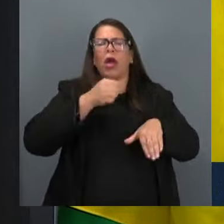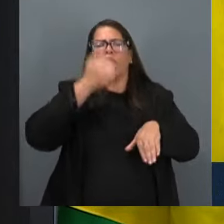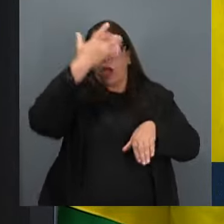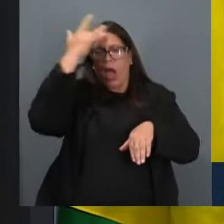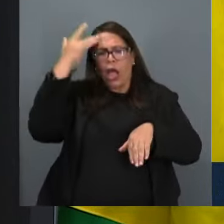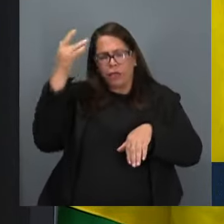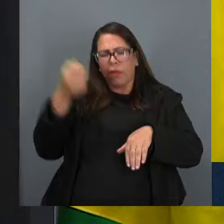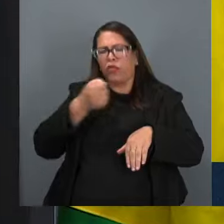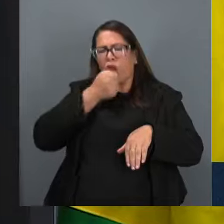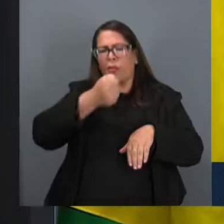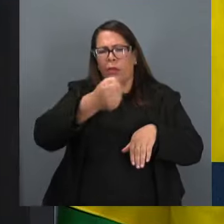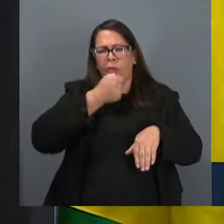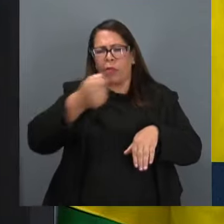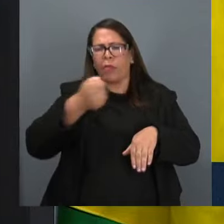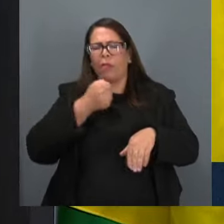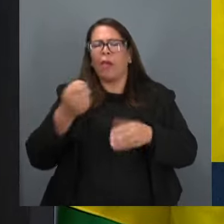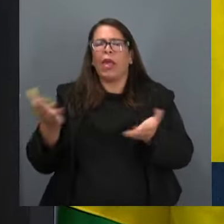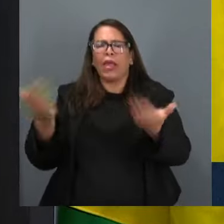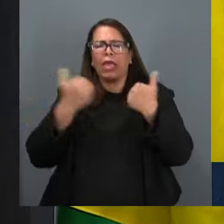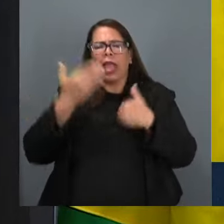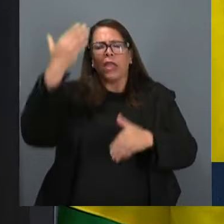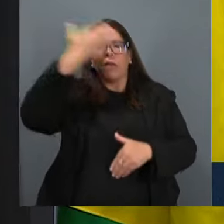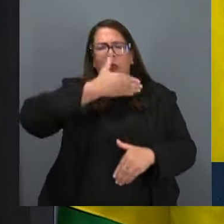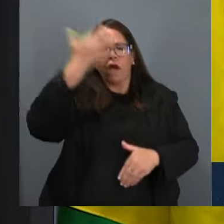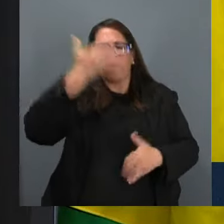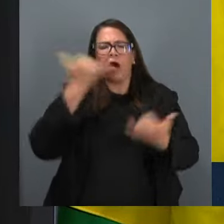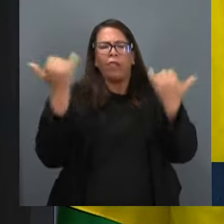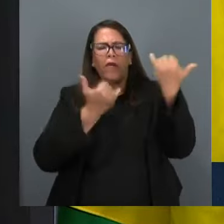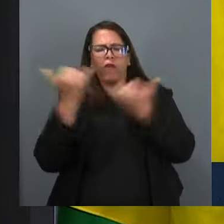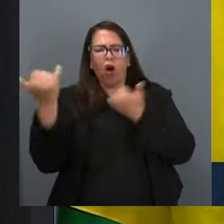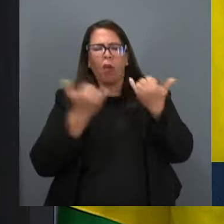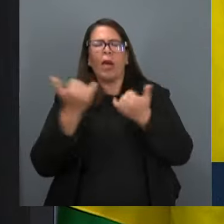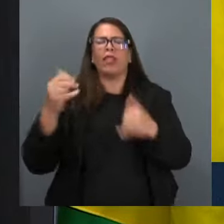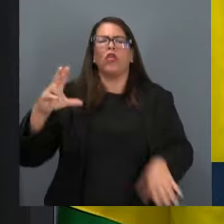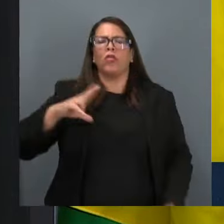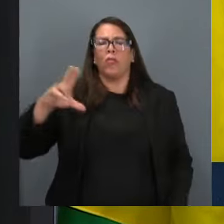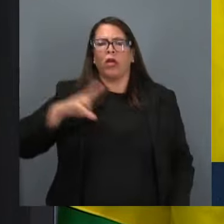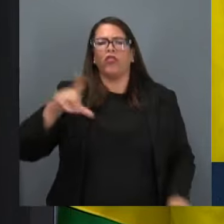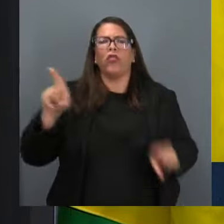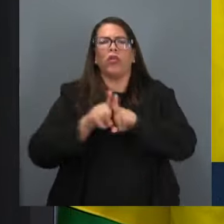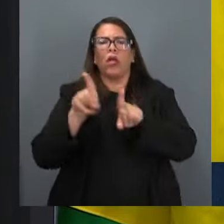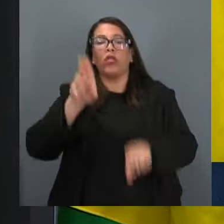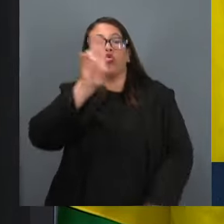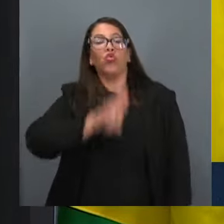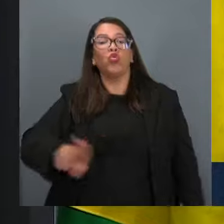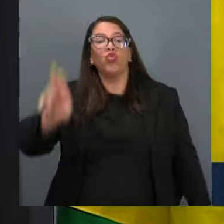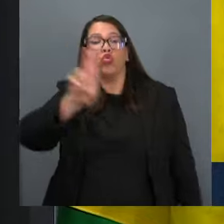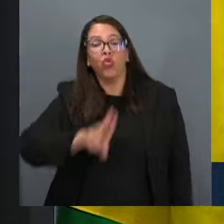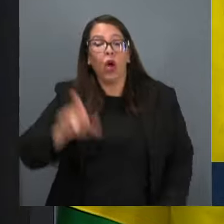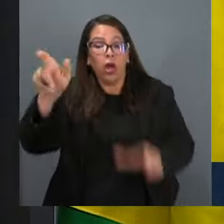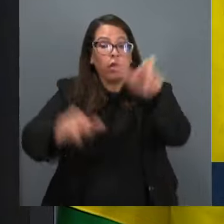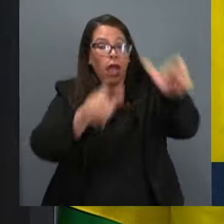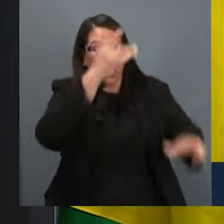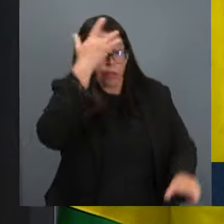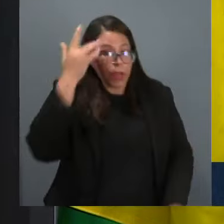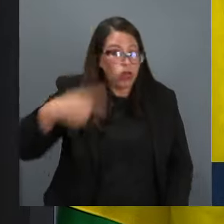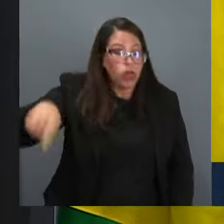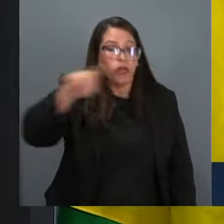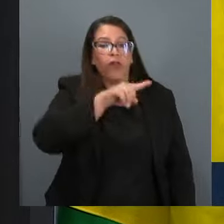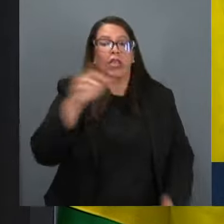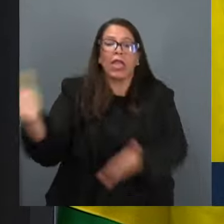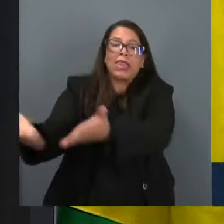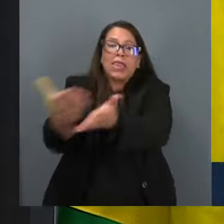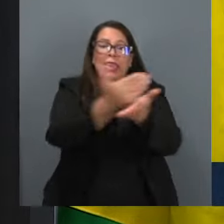para que os funcionários entregassem dados sensíveis e particulares dos usuários de vocês.